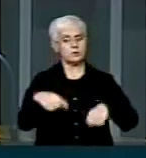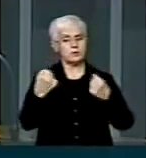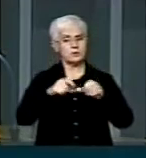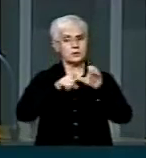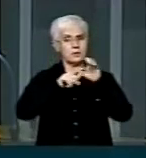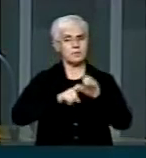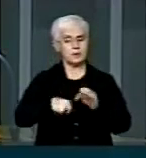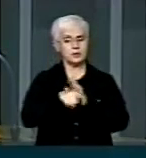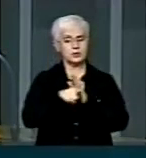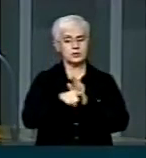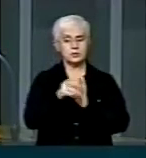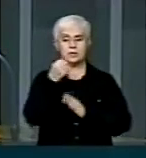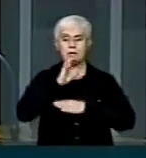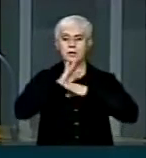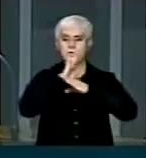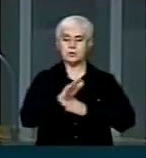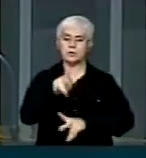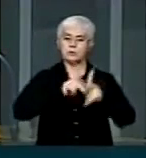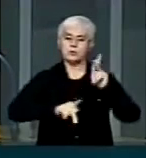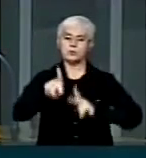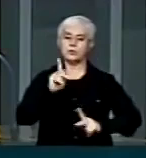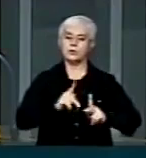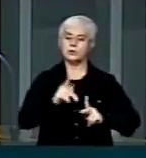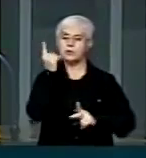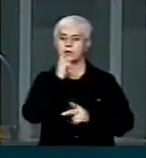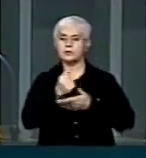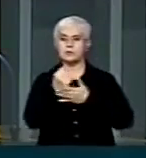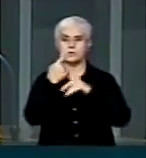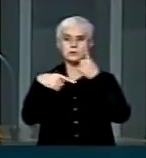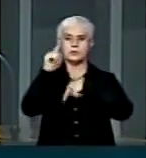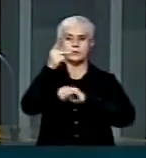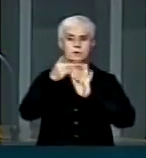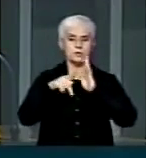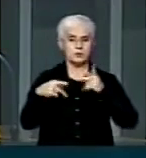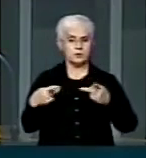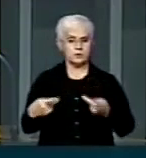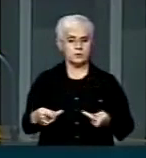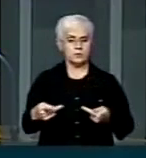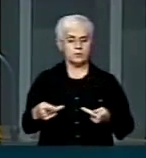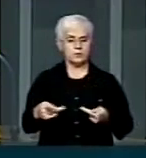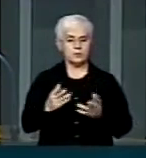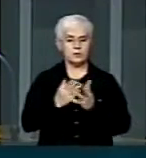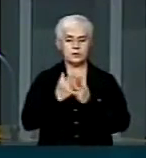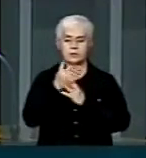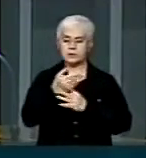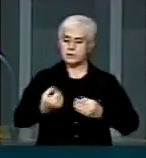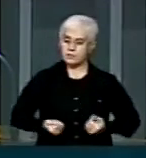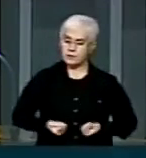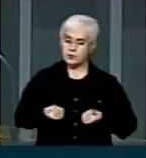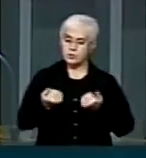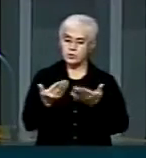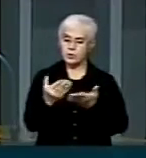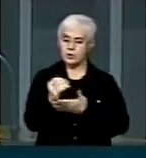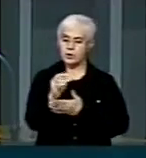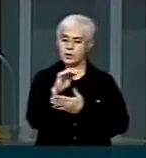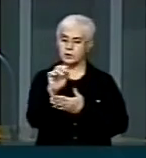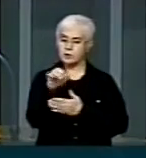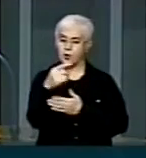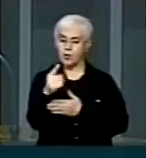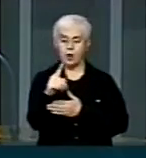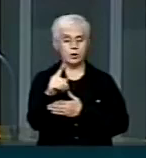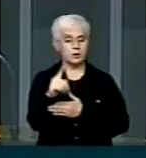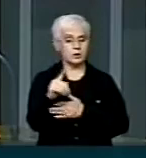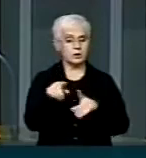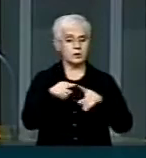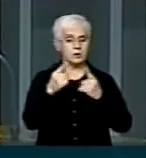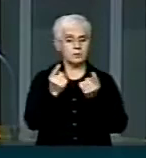solidariedade da população para o desenvolvimento do programa, por meio de doações de órgãos, uma vez que